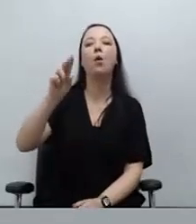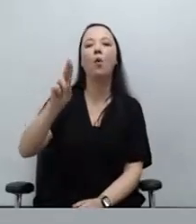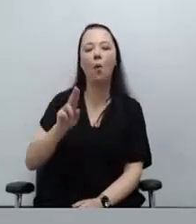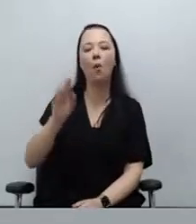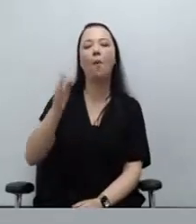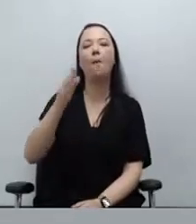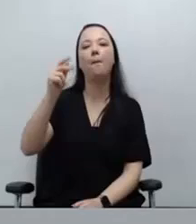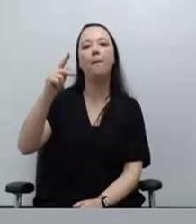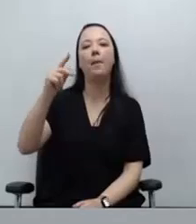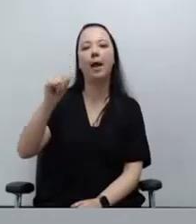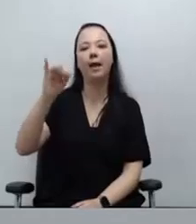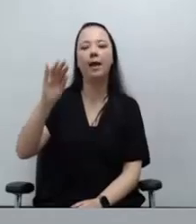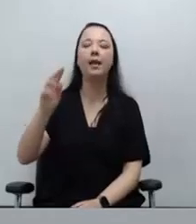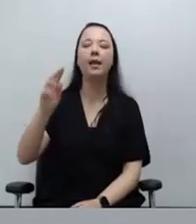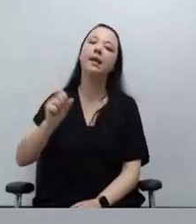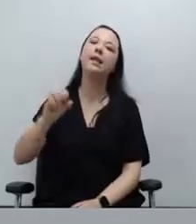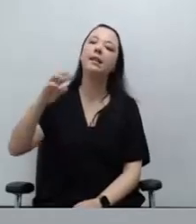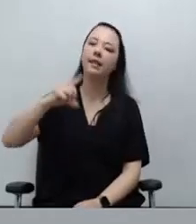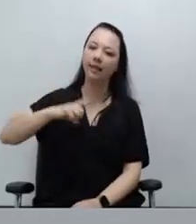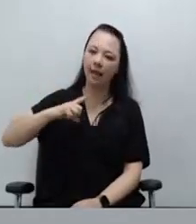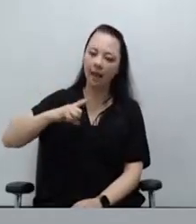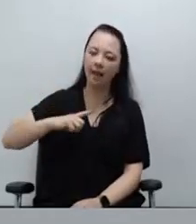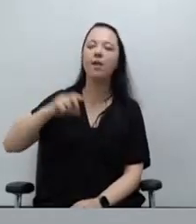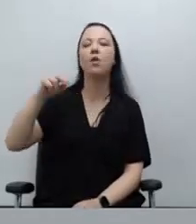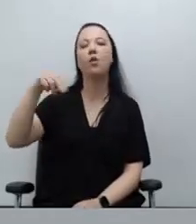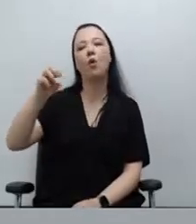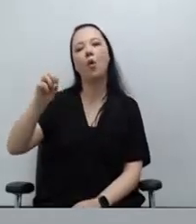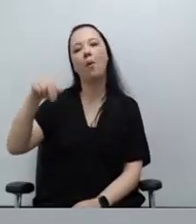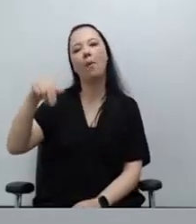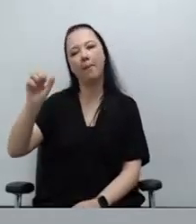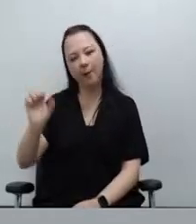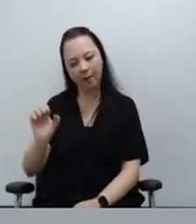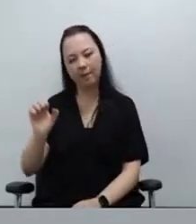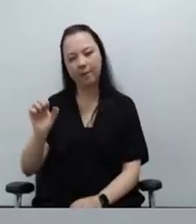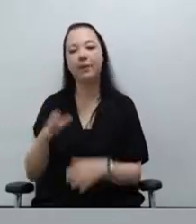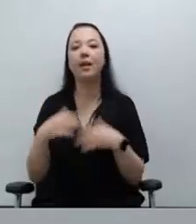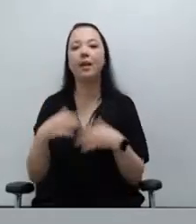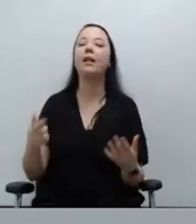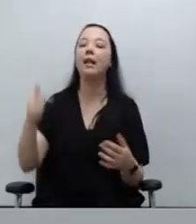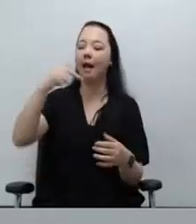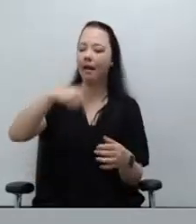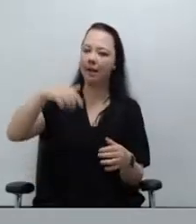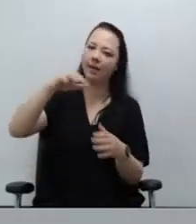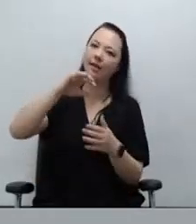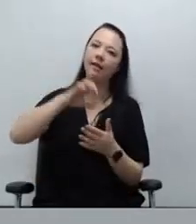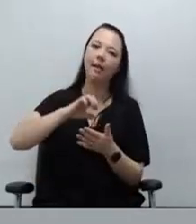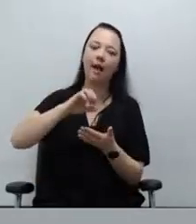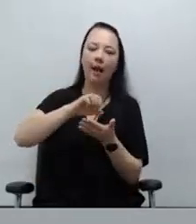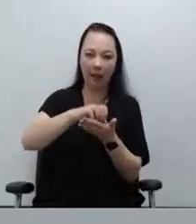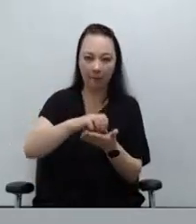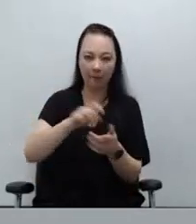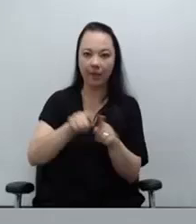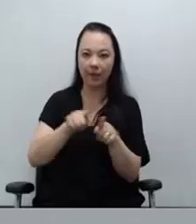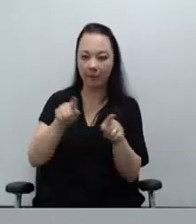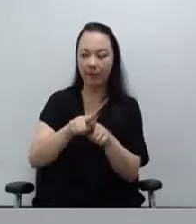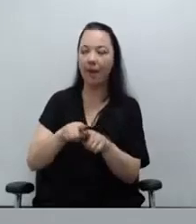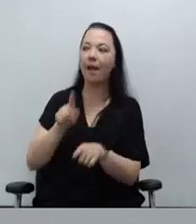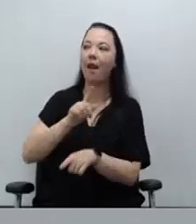quase todas as unidades da Defensoria Pública aqui da capital e também do interior. Nós tivemos um